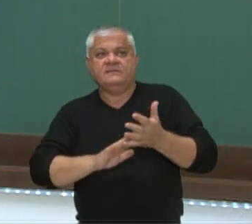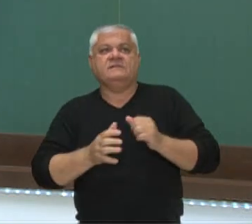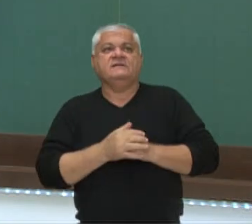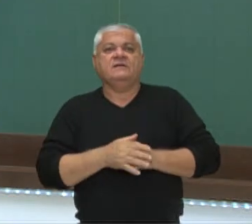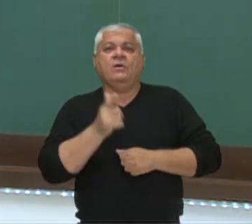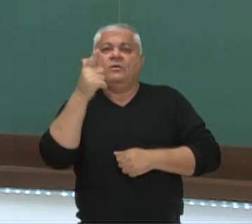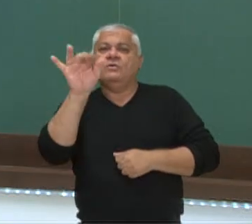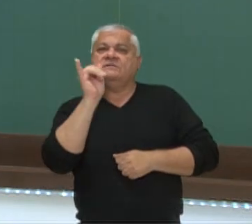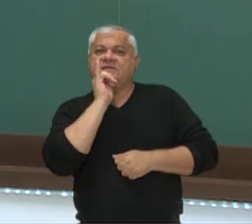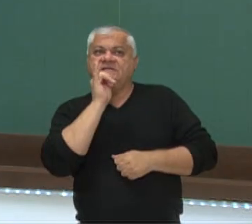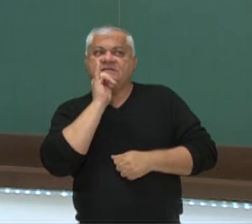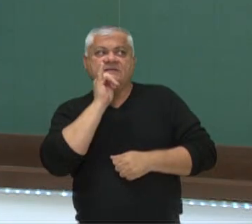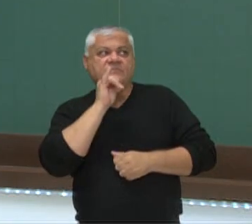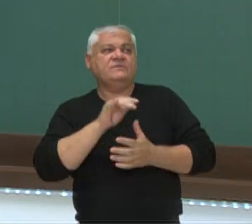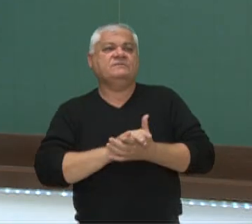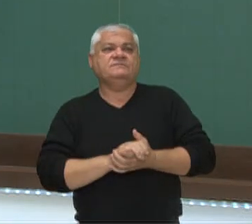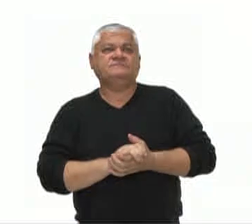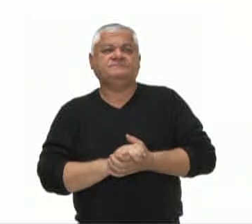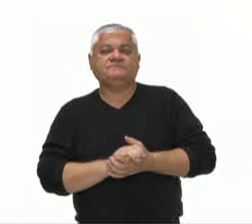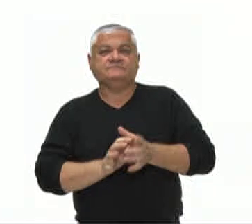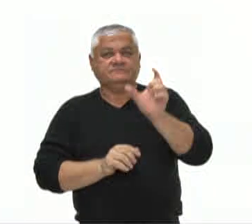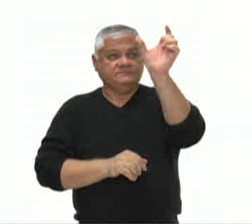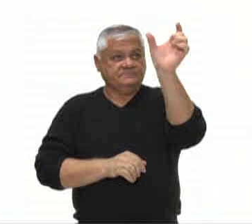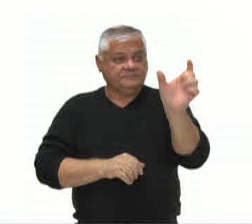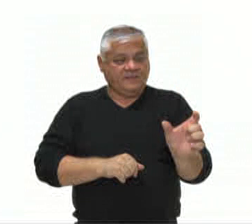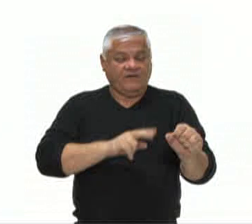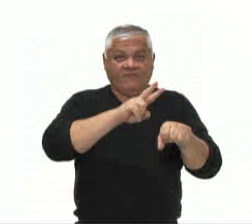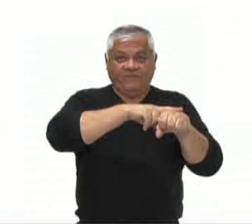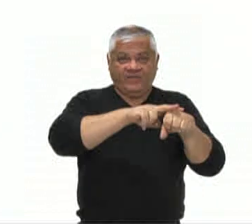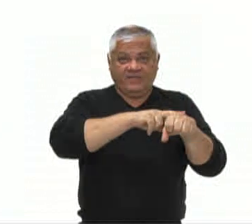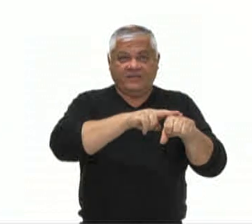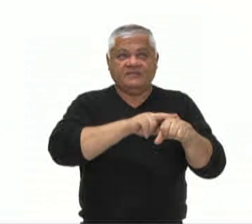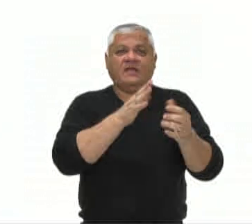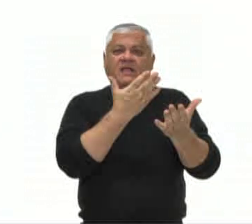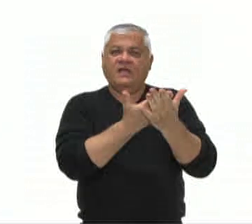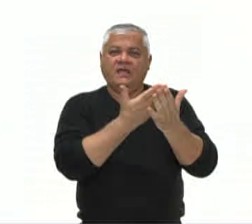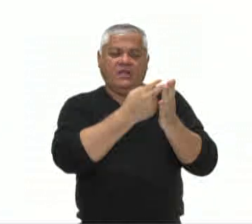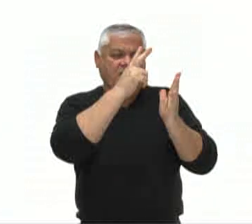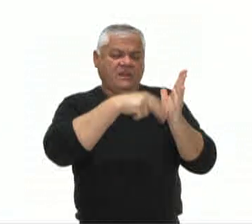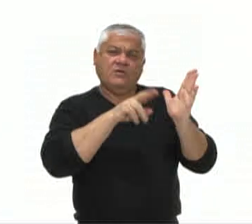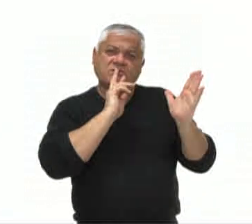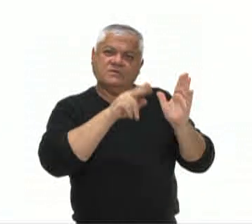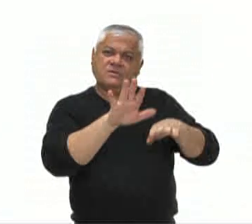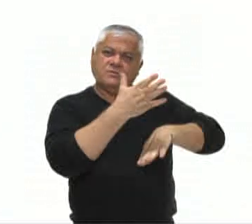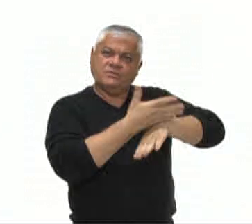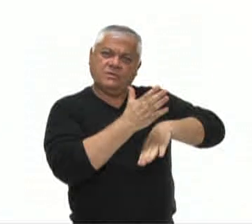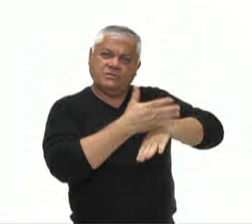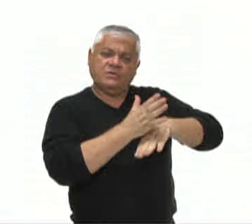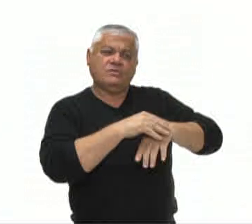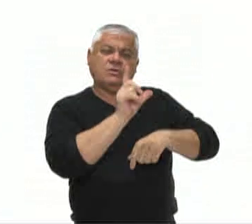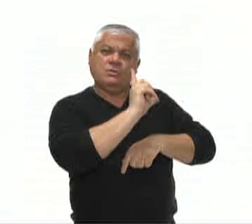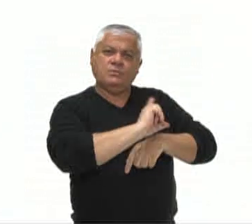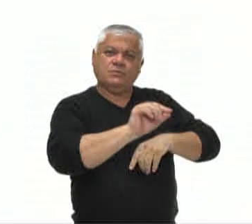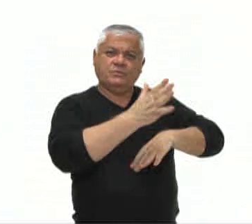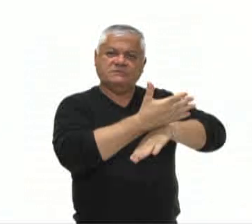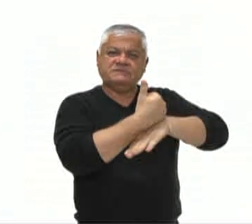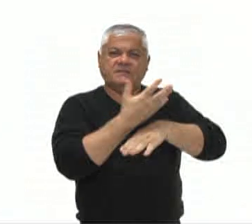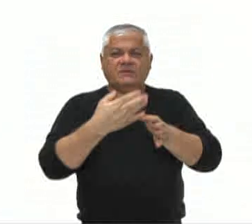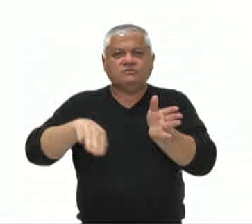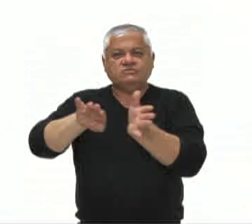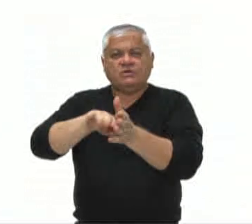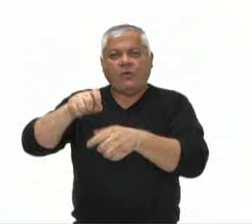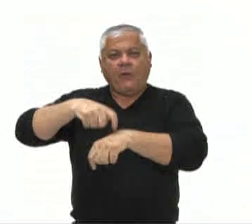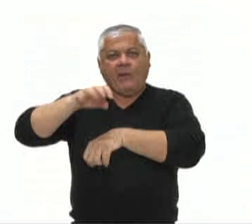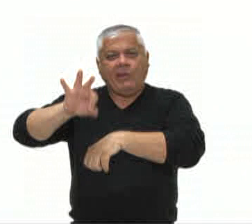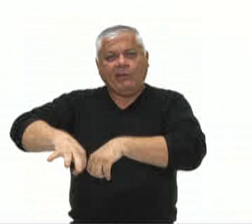Temos aqui alguns exemplos. O estudante leu o texto e respondeu o exercício. Ele saiu cedo, porém não chegou na